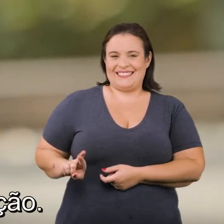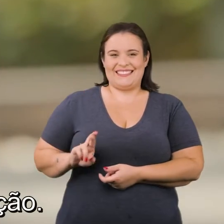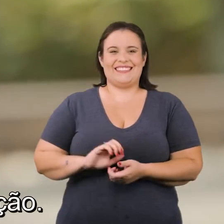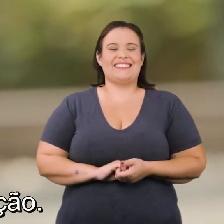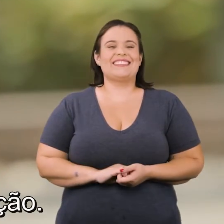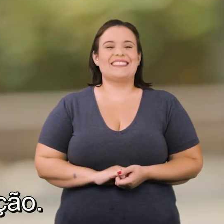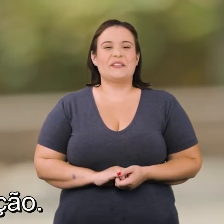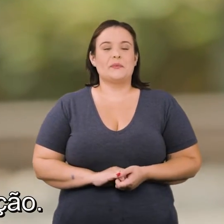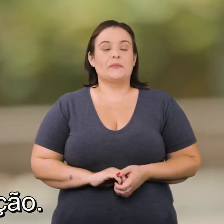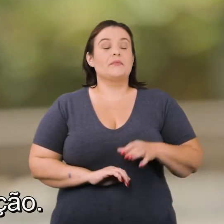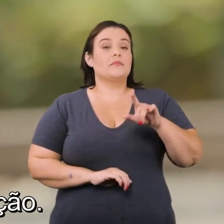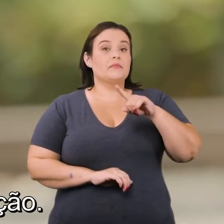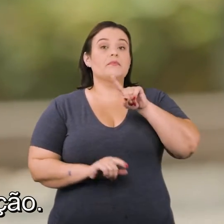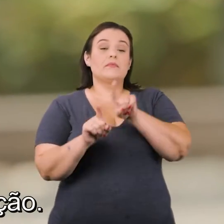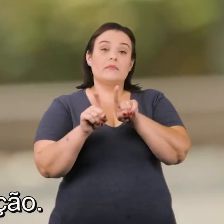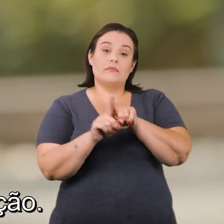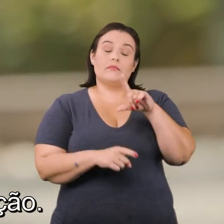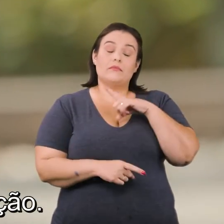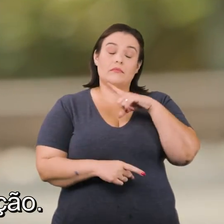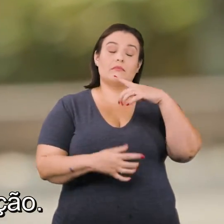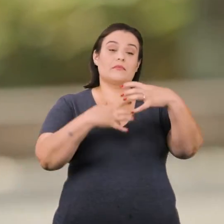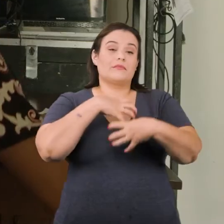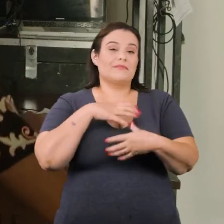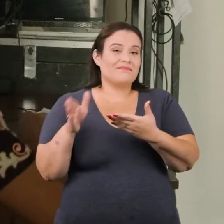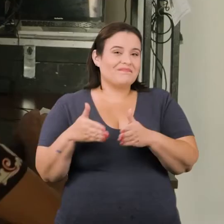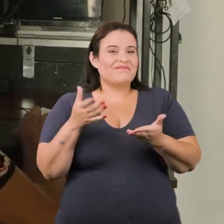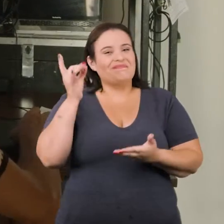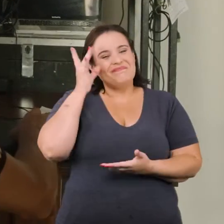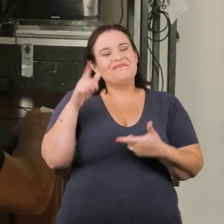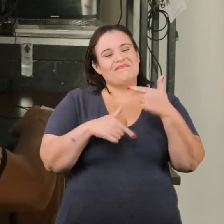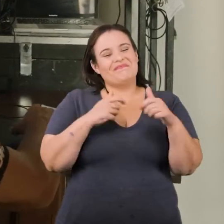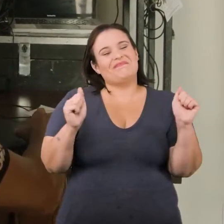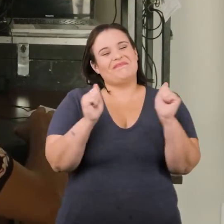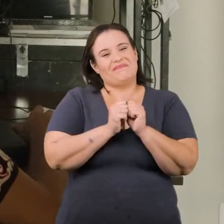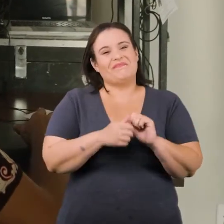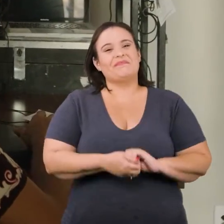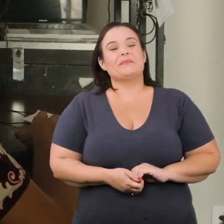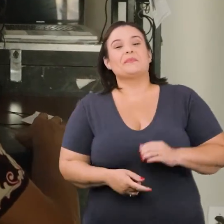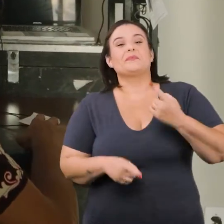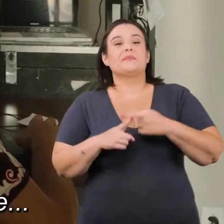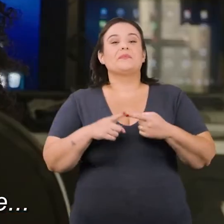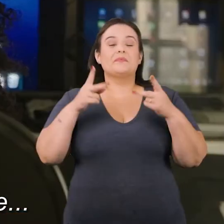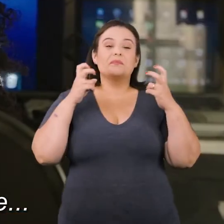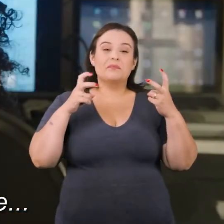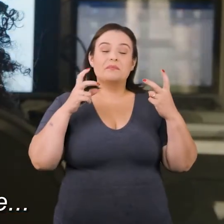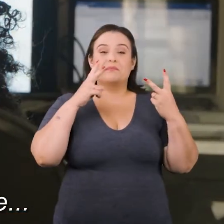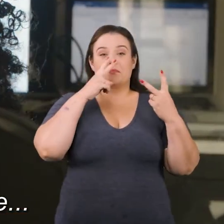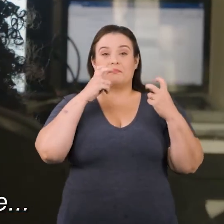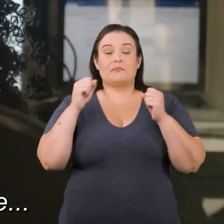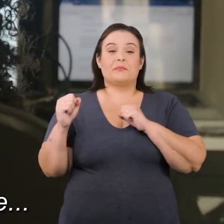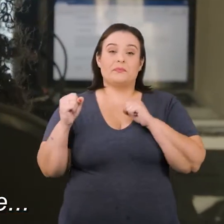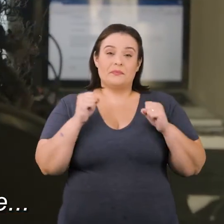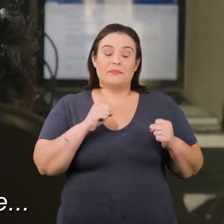Fábio é um artista que ele também tem um olhar de produção. Acaba que também facilita o trabalhar junto, né? Porque você vê a